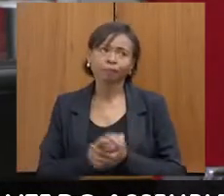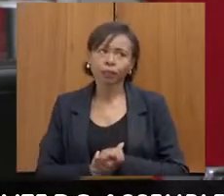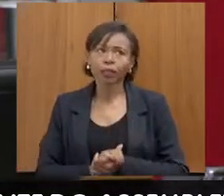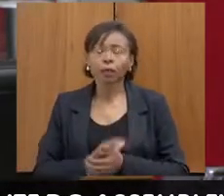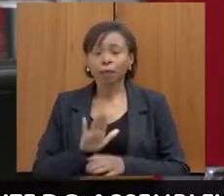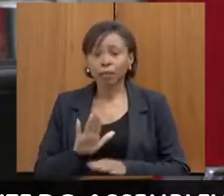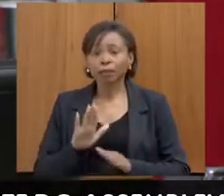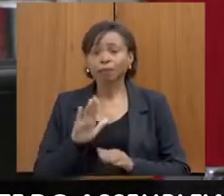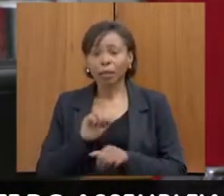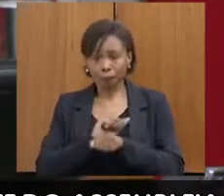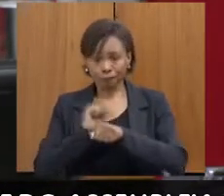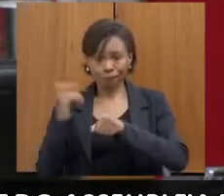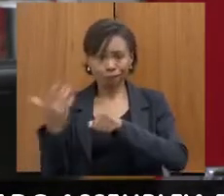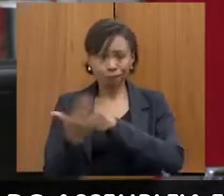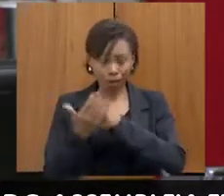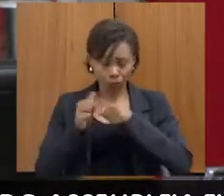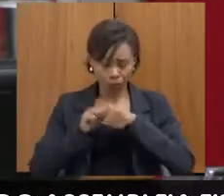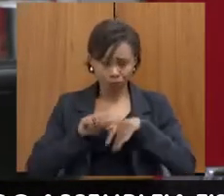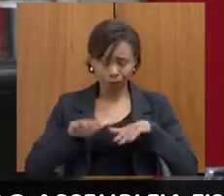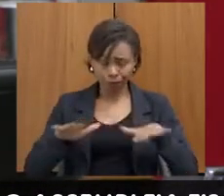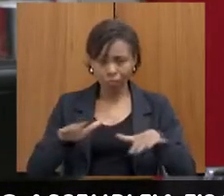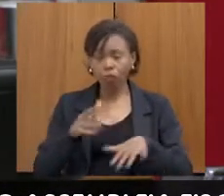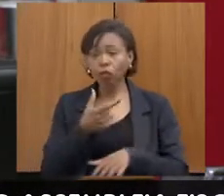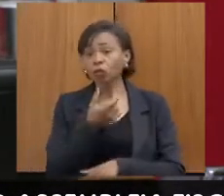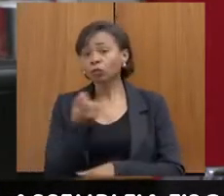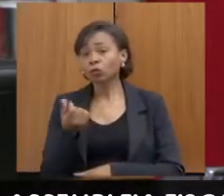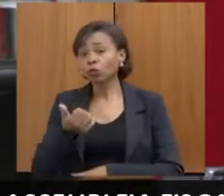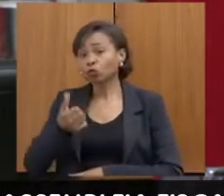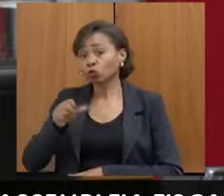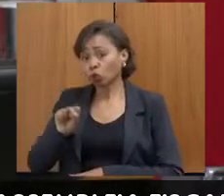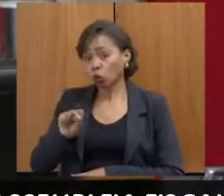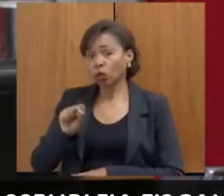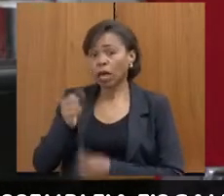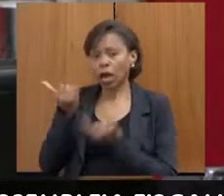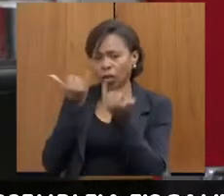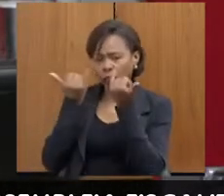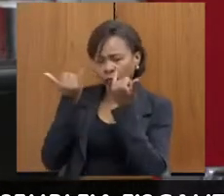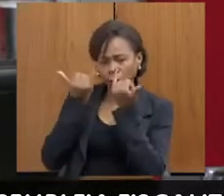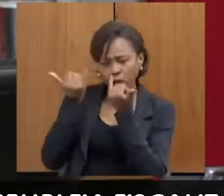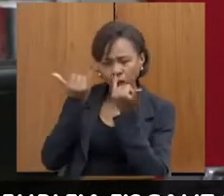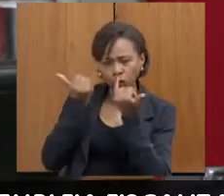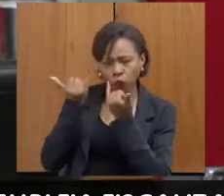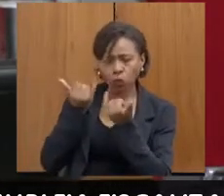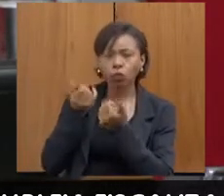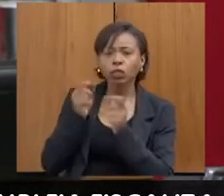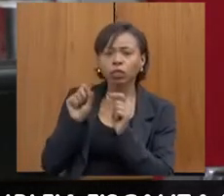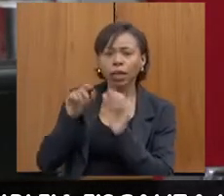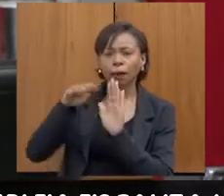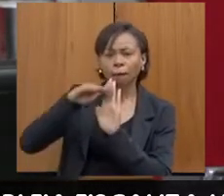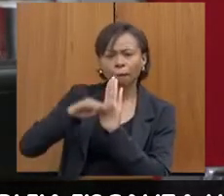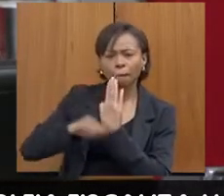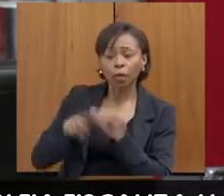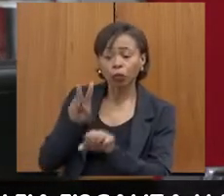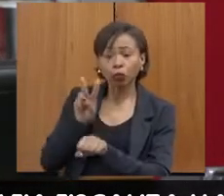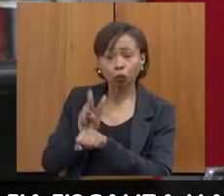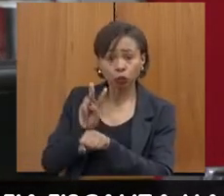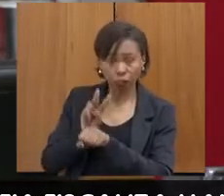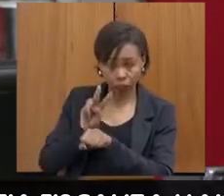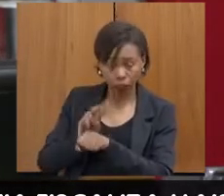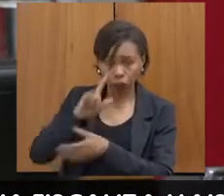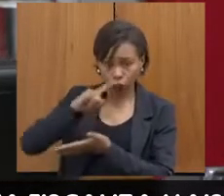à pandemia, além de, também, em 2018, esse banco de dados de medida protetiva que usamos até hoje. Então, temos